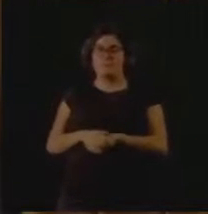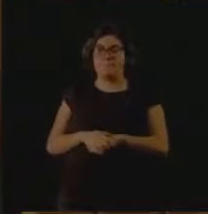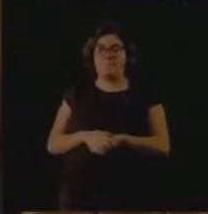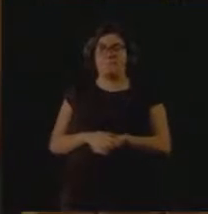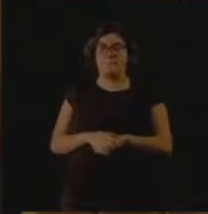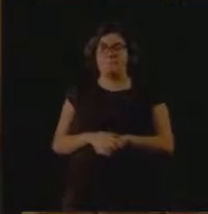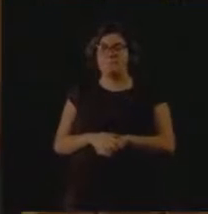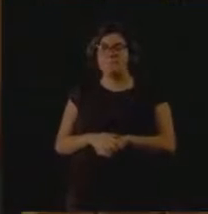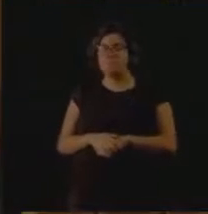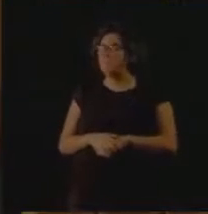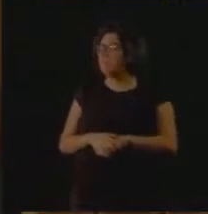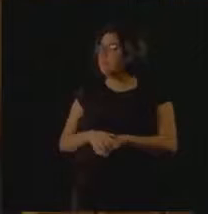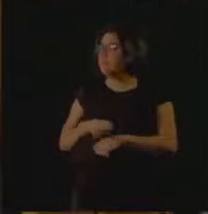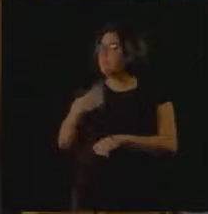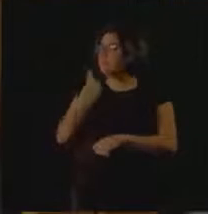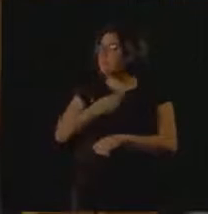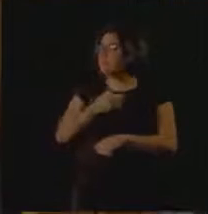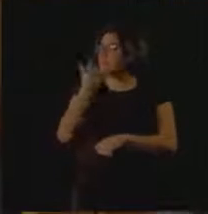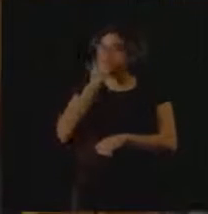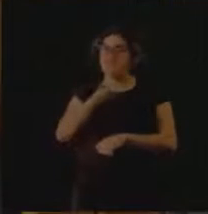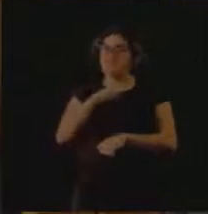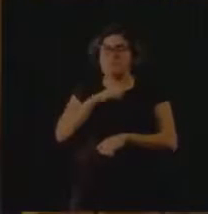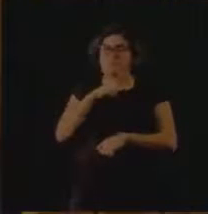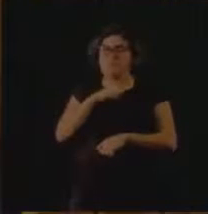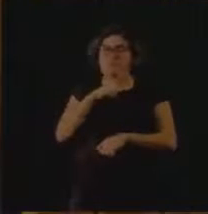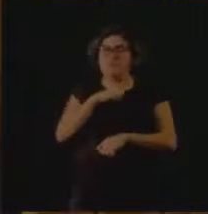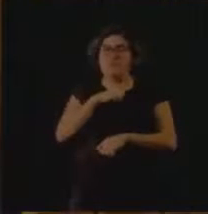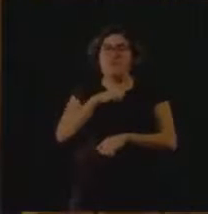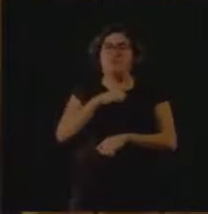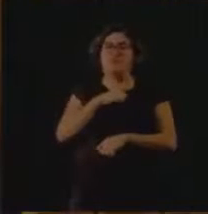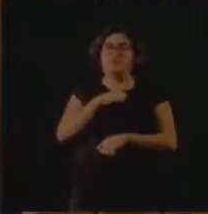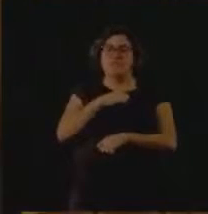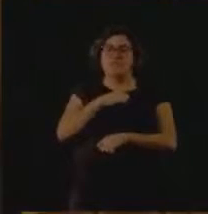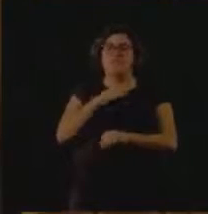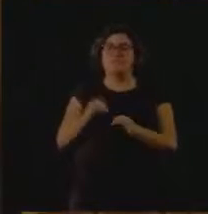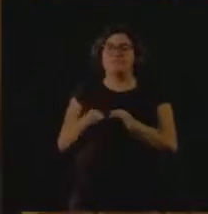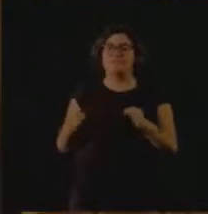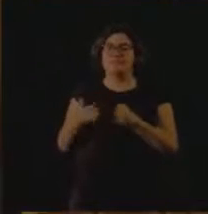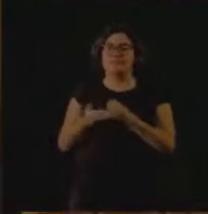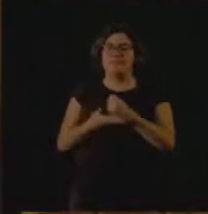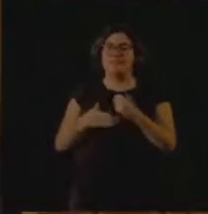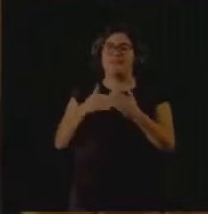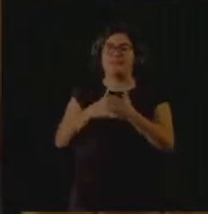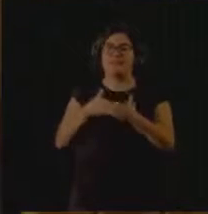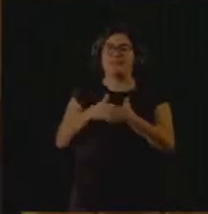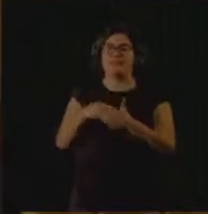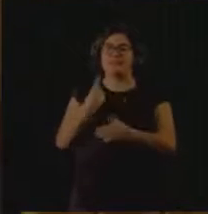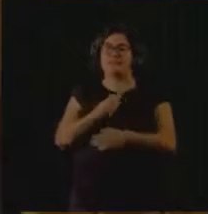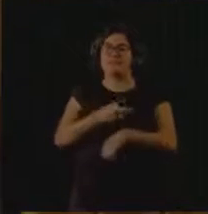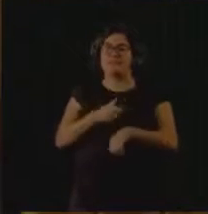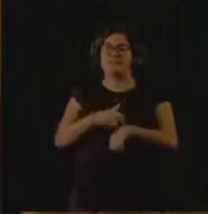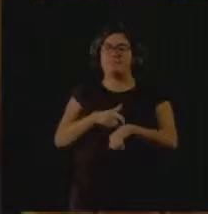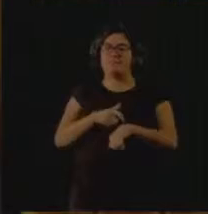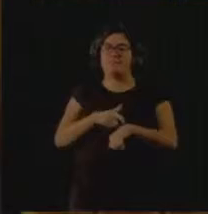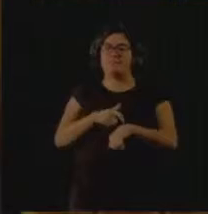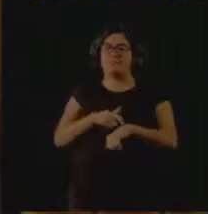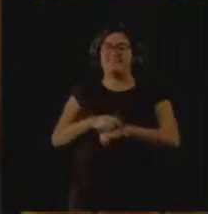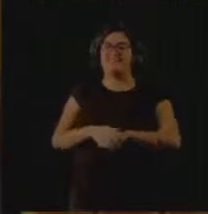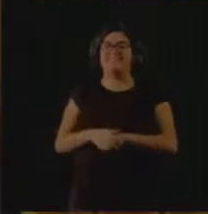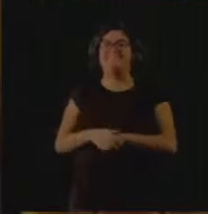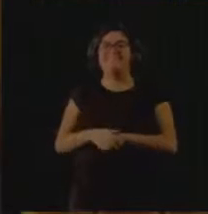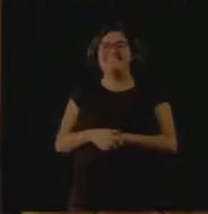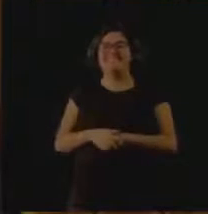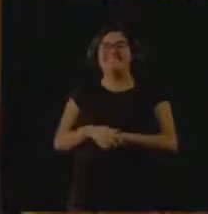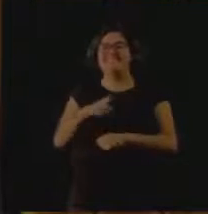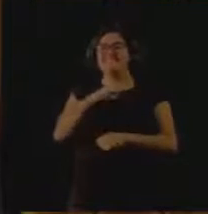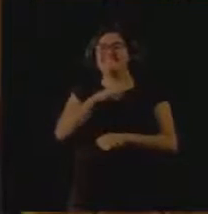uma forma diferente. E se os recursos naturais são limitados, também é limitado o nosso tempo. Então, esse combate ao desperdício é algo que